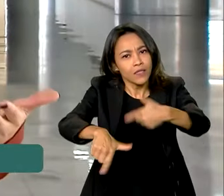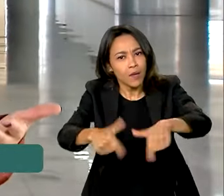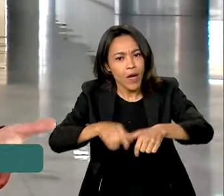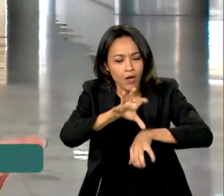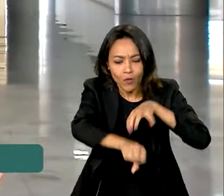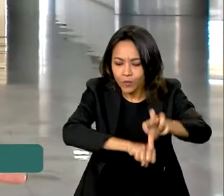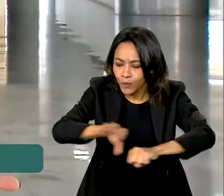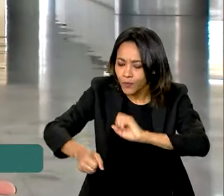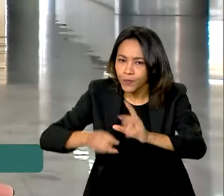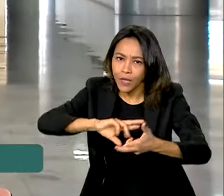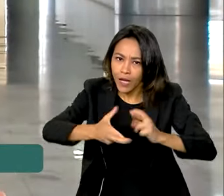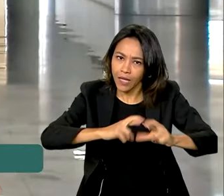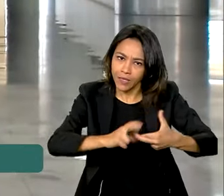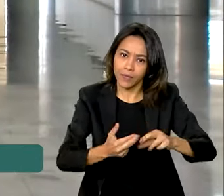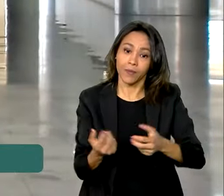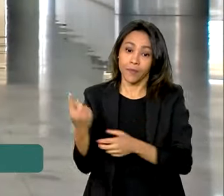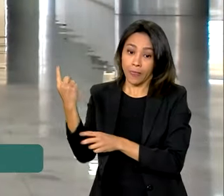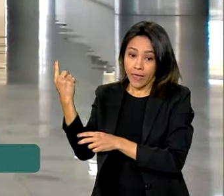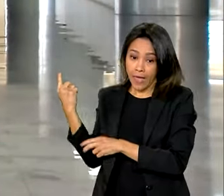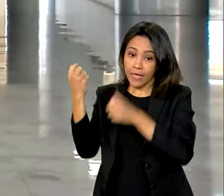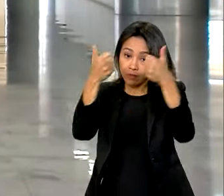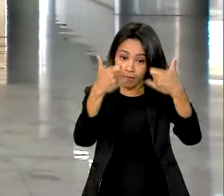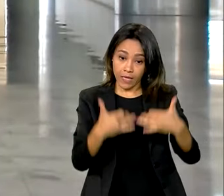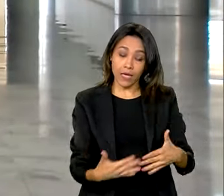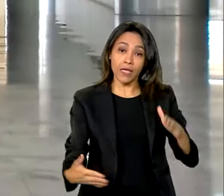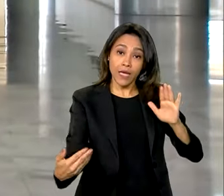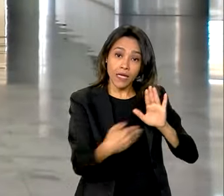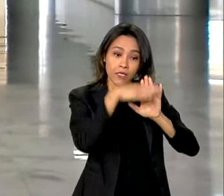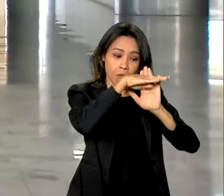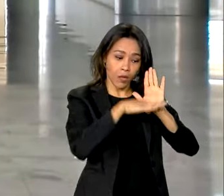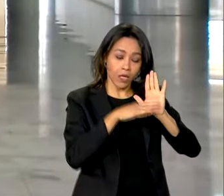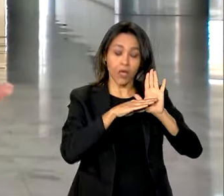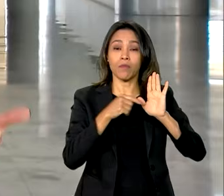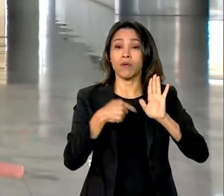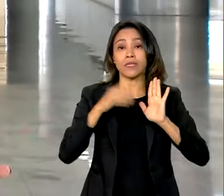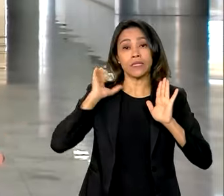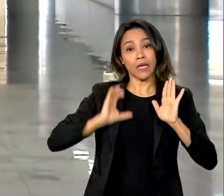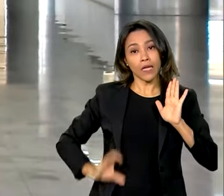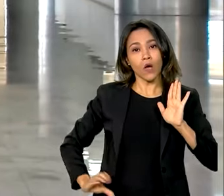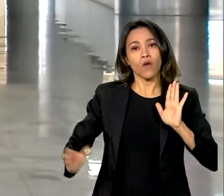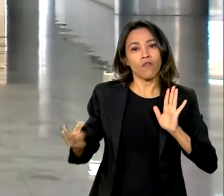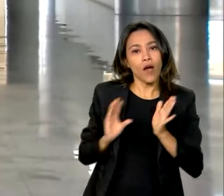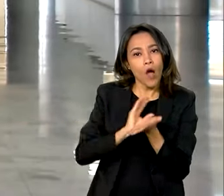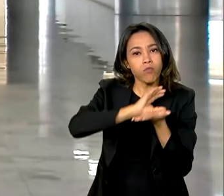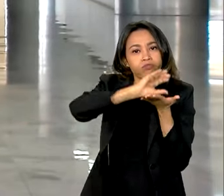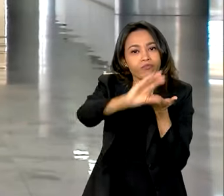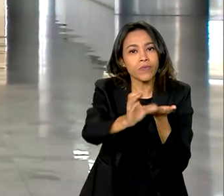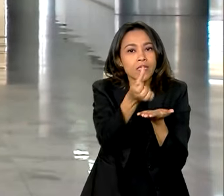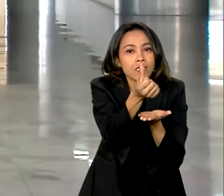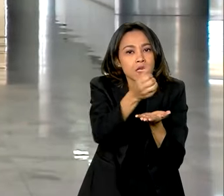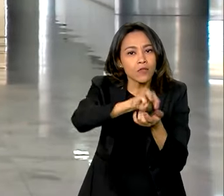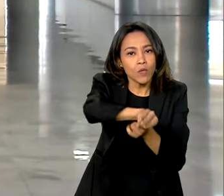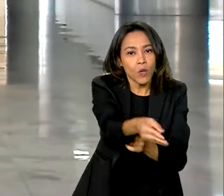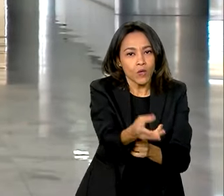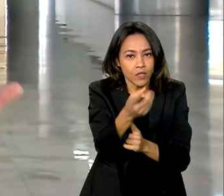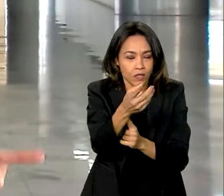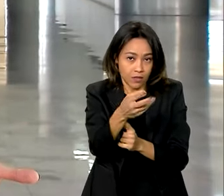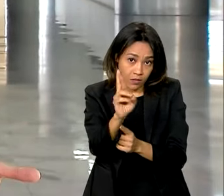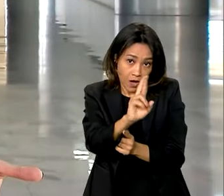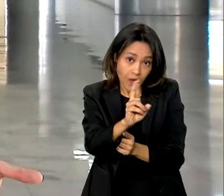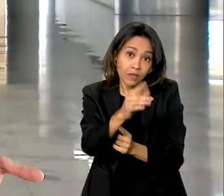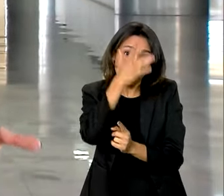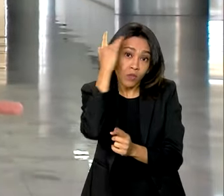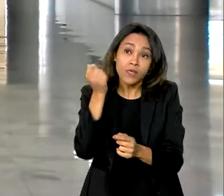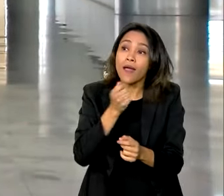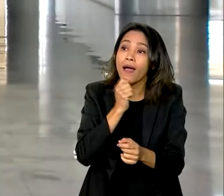meio do programa Conexão Cidadã, serão investidos ainda 6 milhões de reais para facilitar o acesso de catadores não